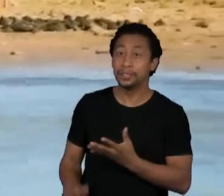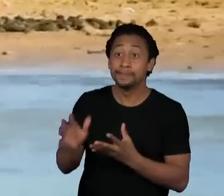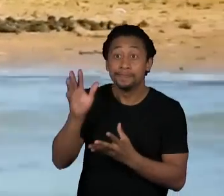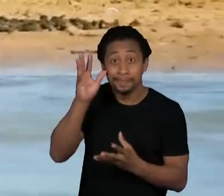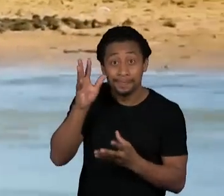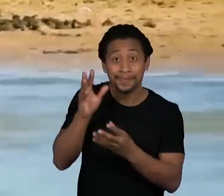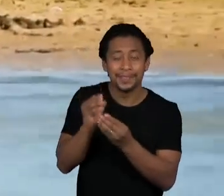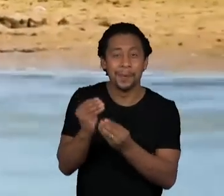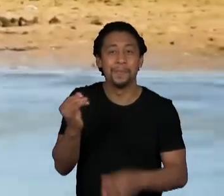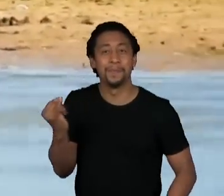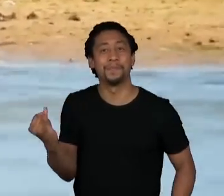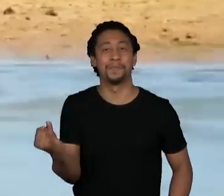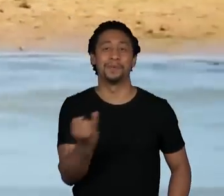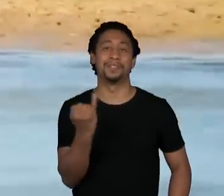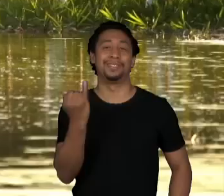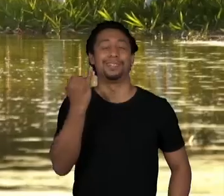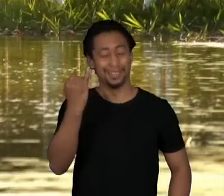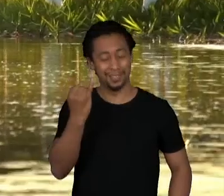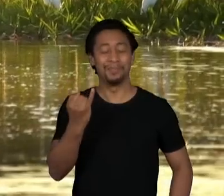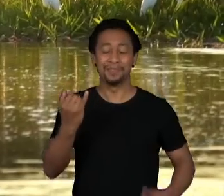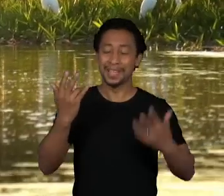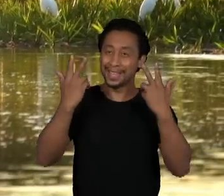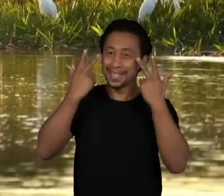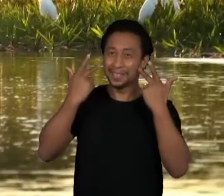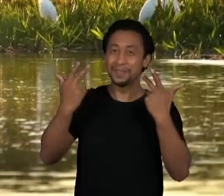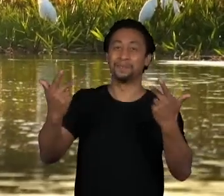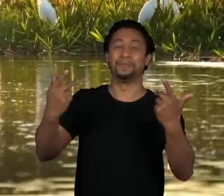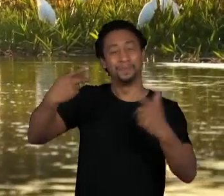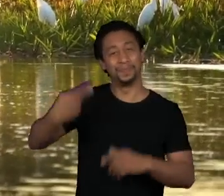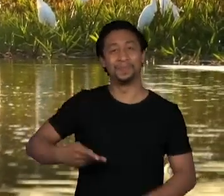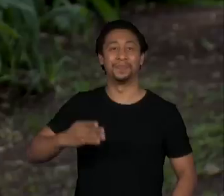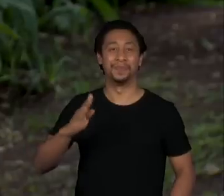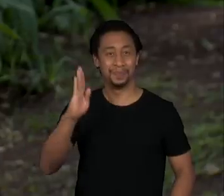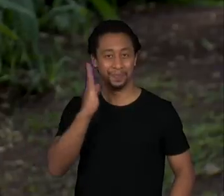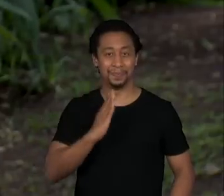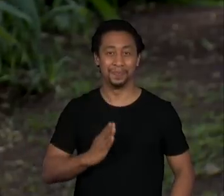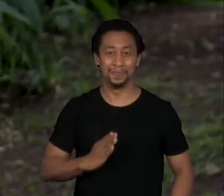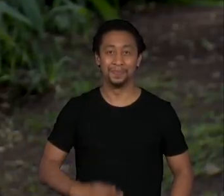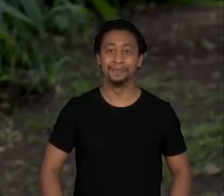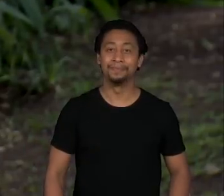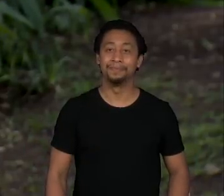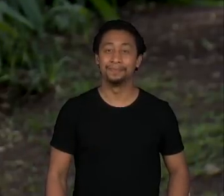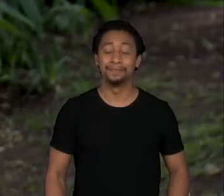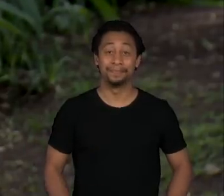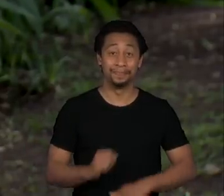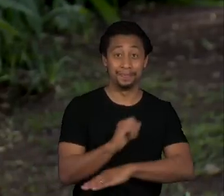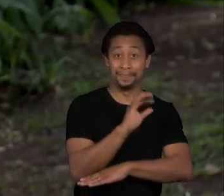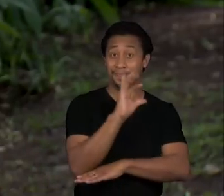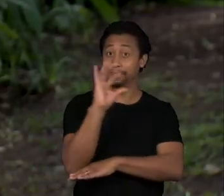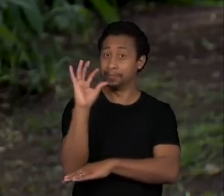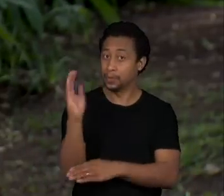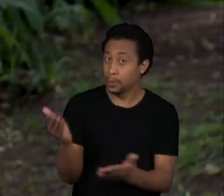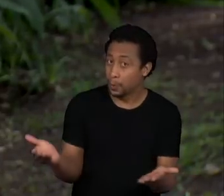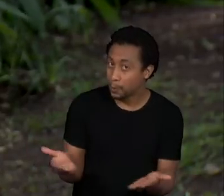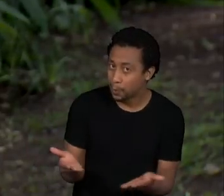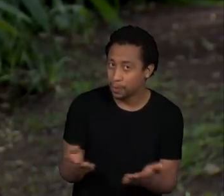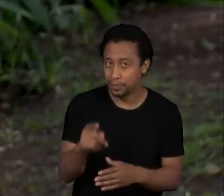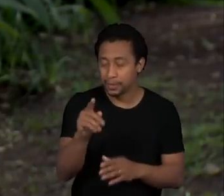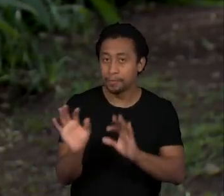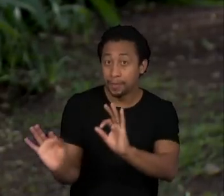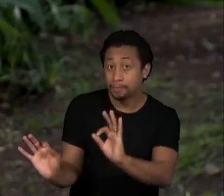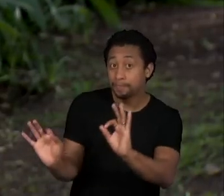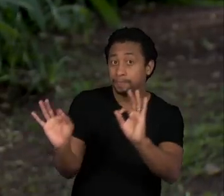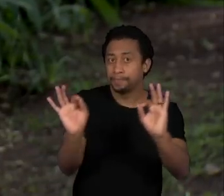importância deste patrimônio natural da humanidade. No Repórter Eco de hoje, você acompanha o